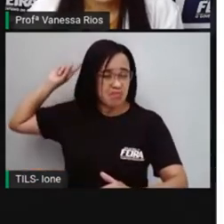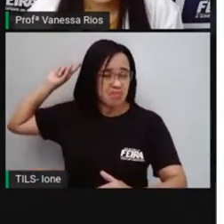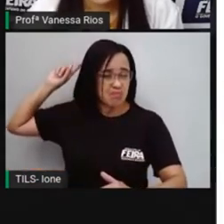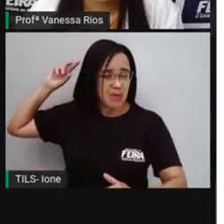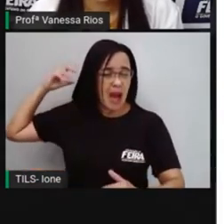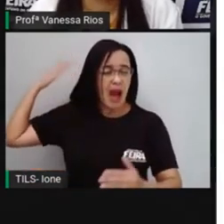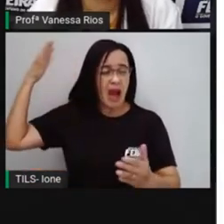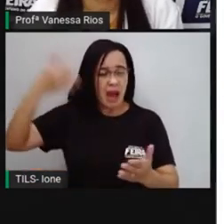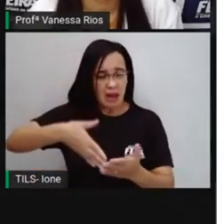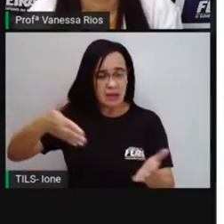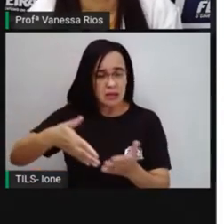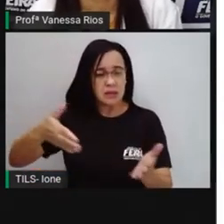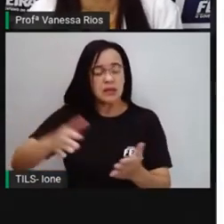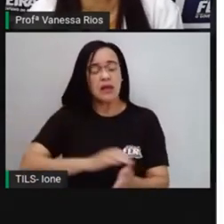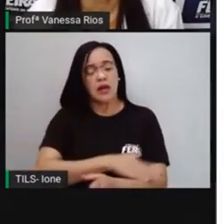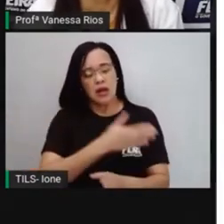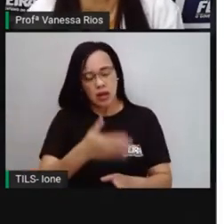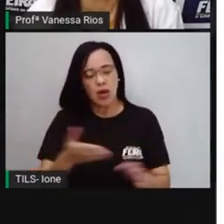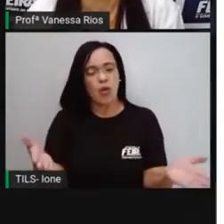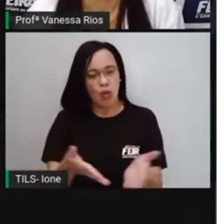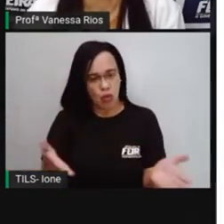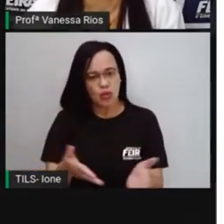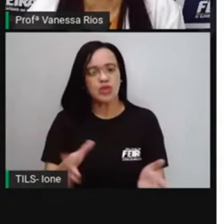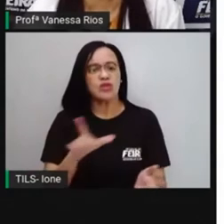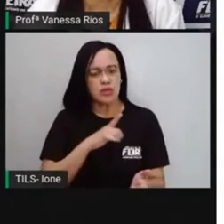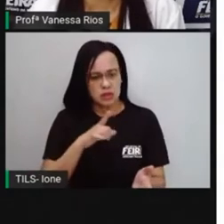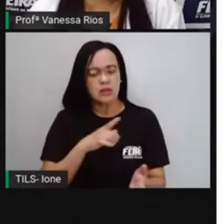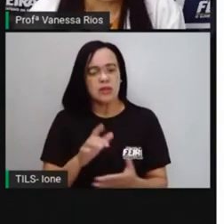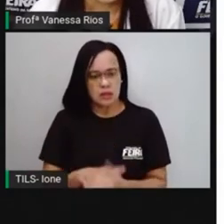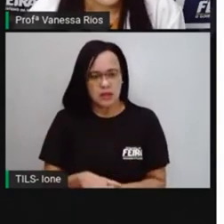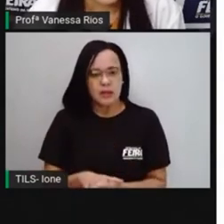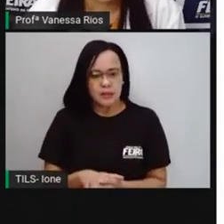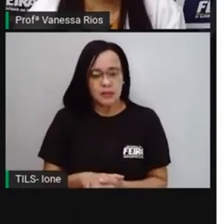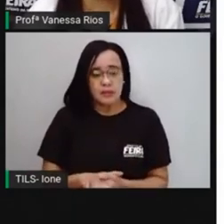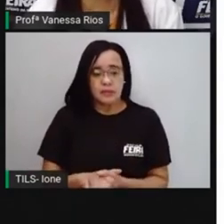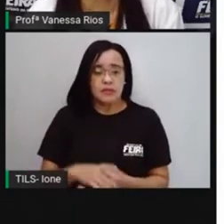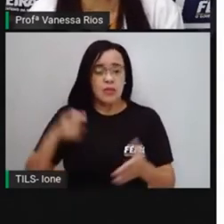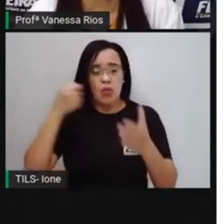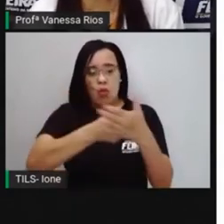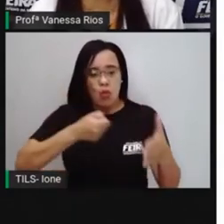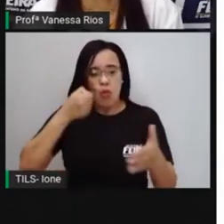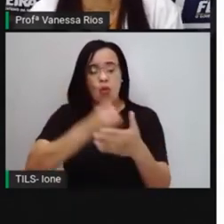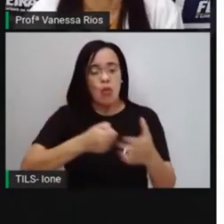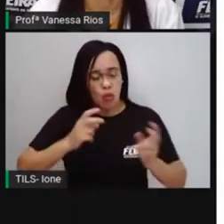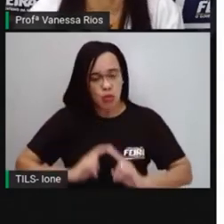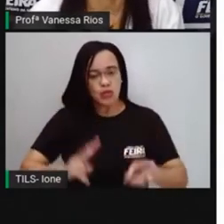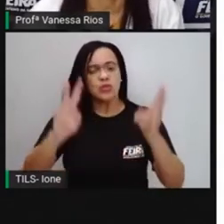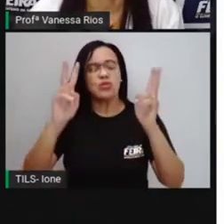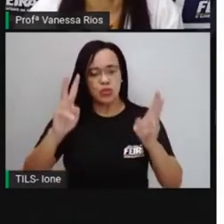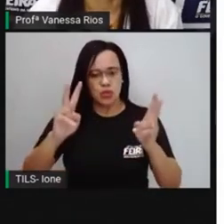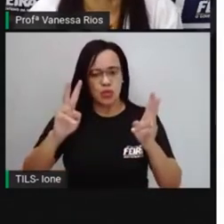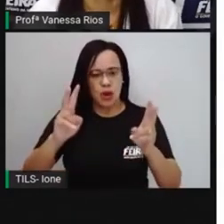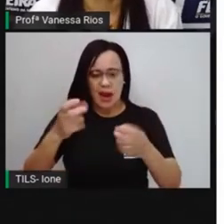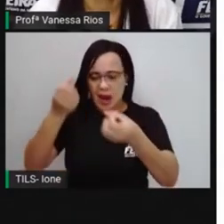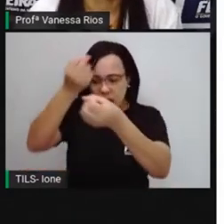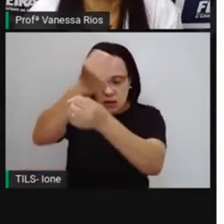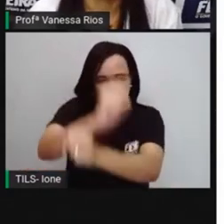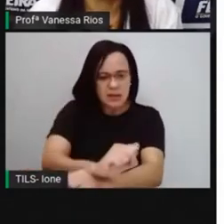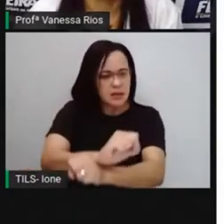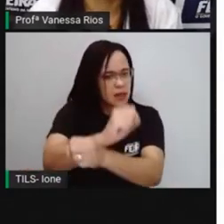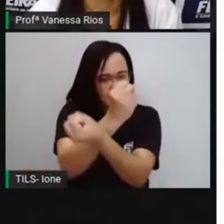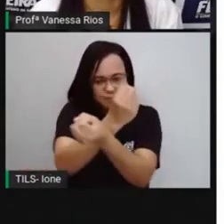luta ainda continua, né? Não são mais escravizados, mas precisam ainda ser